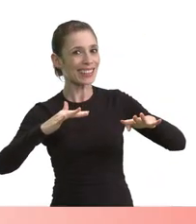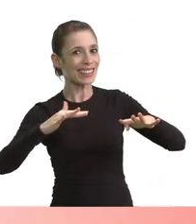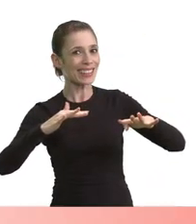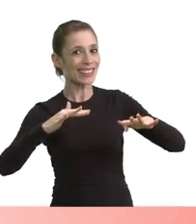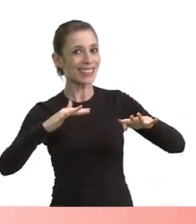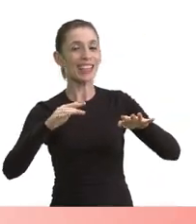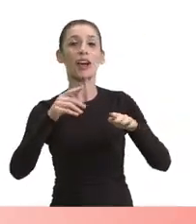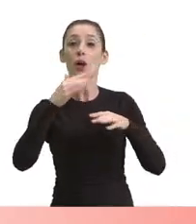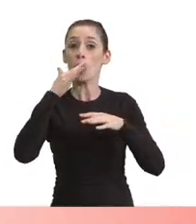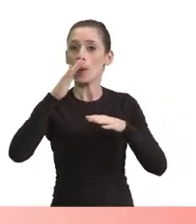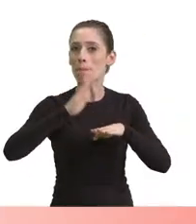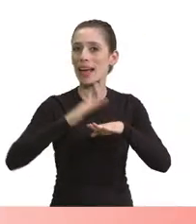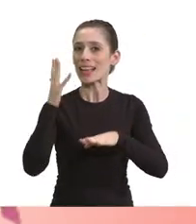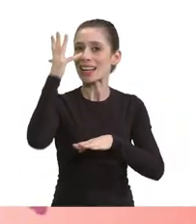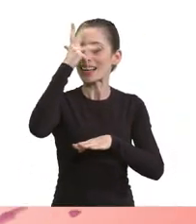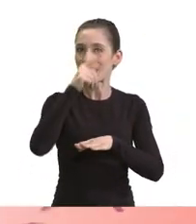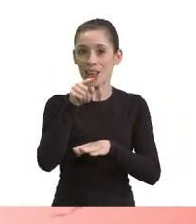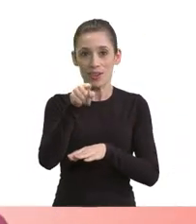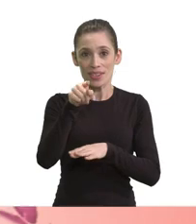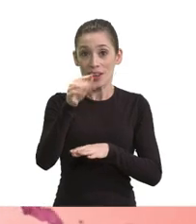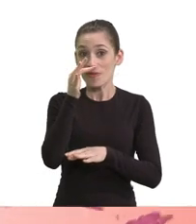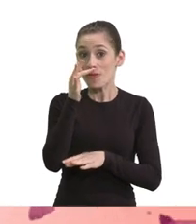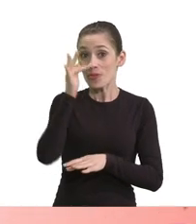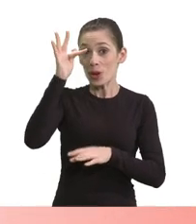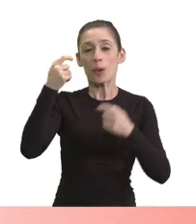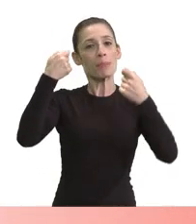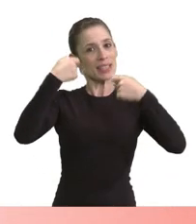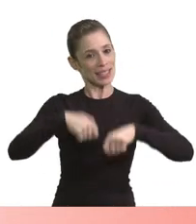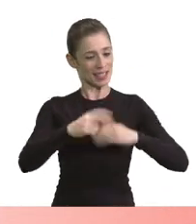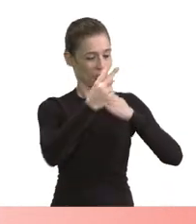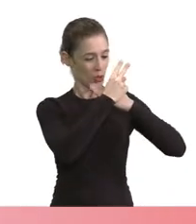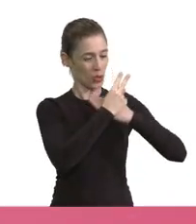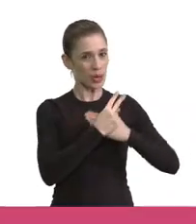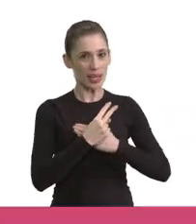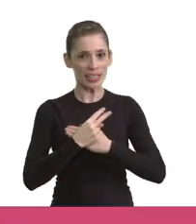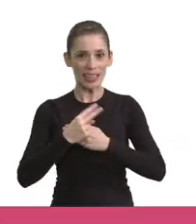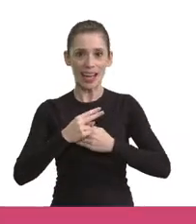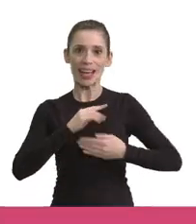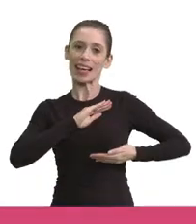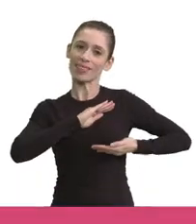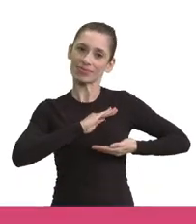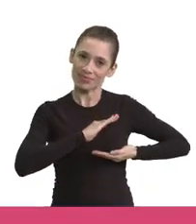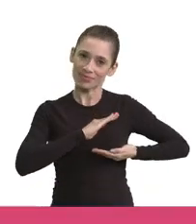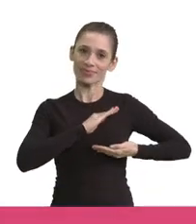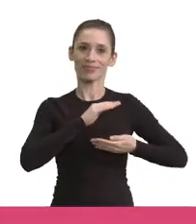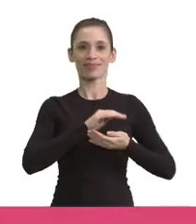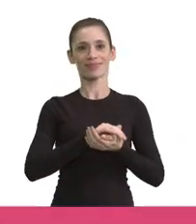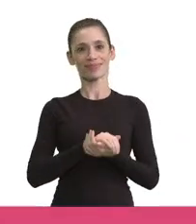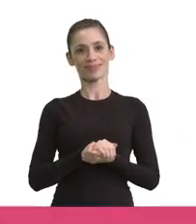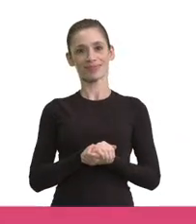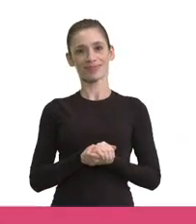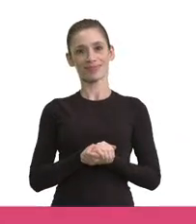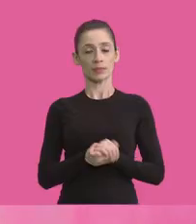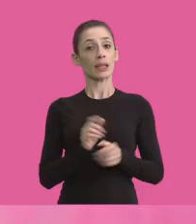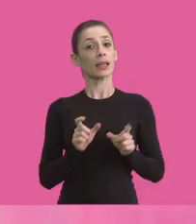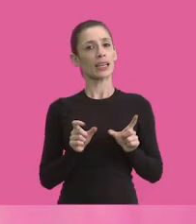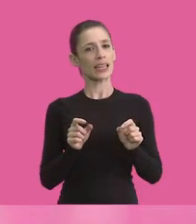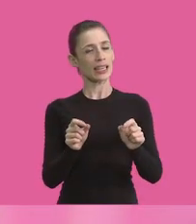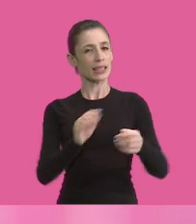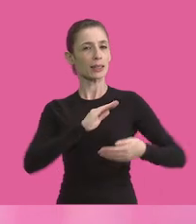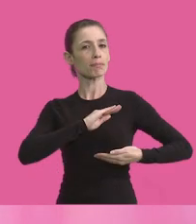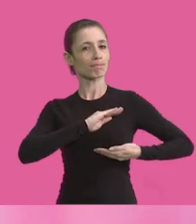E você, que é a flor mais linda, precisa se cuidar. Faça seus exames regularmente.